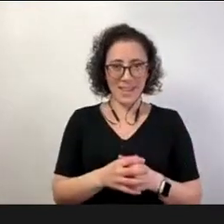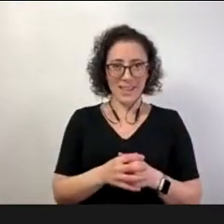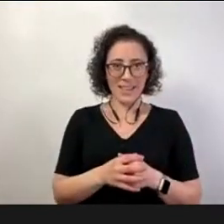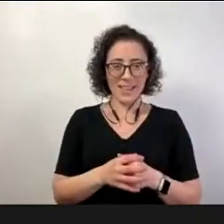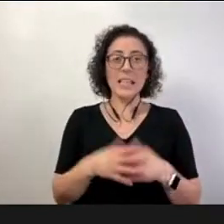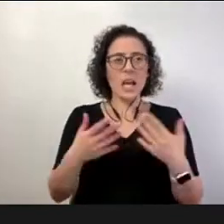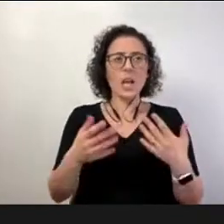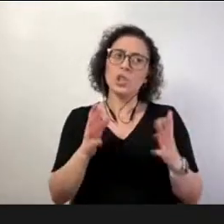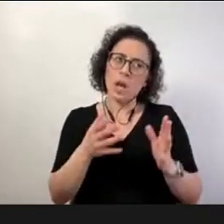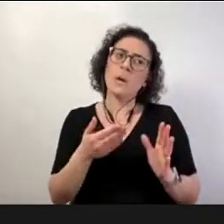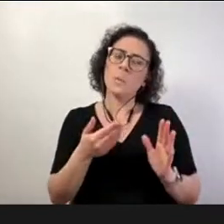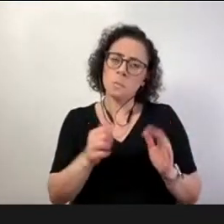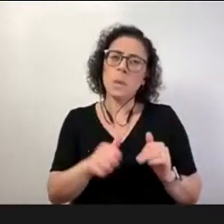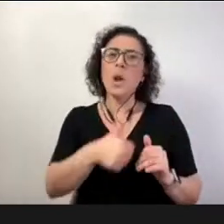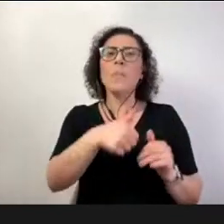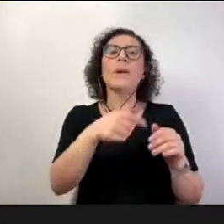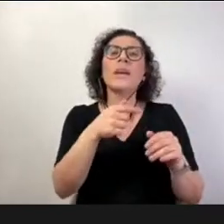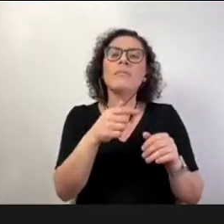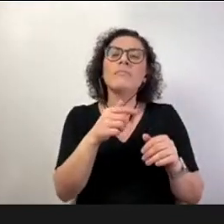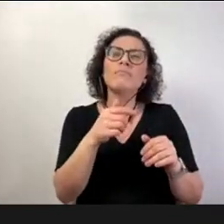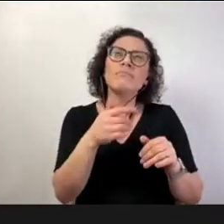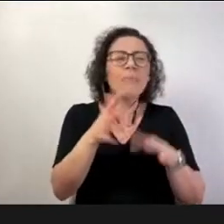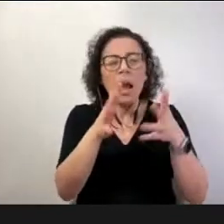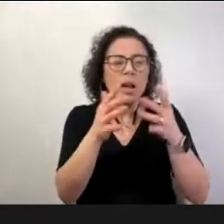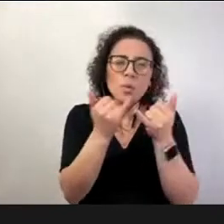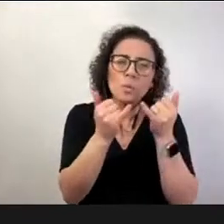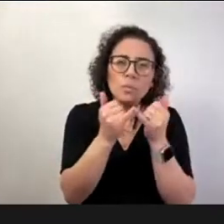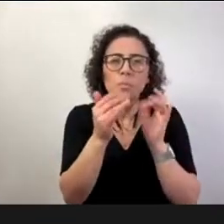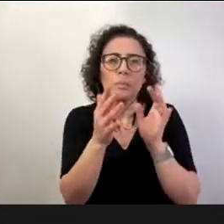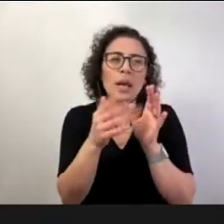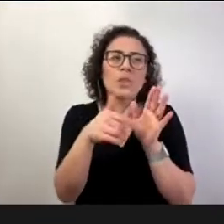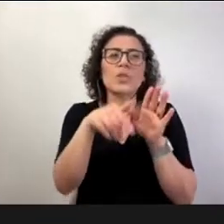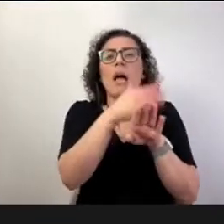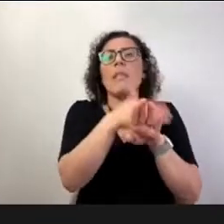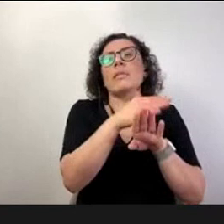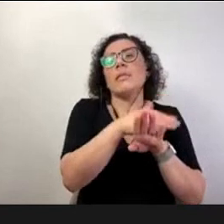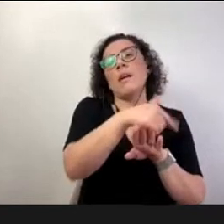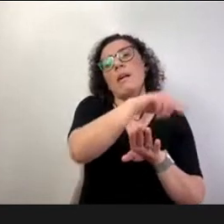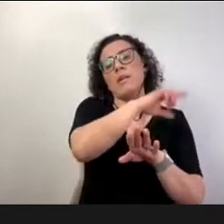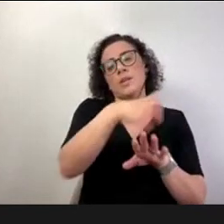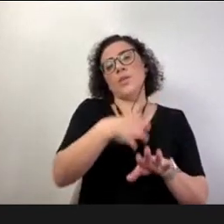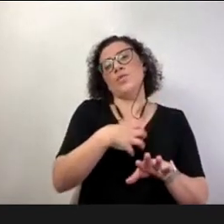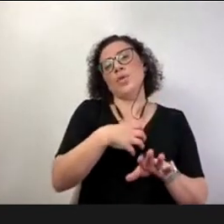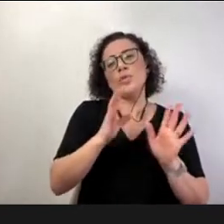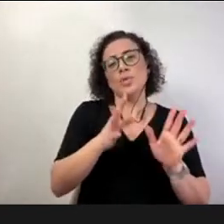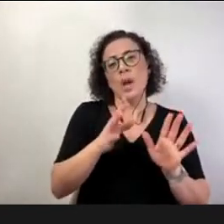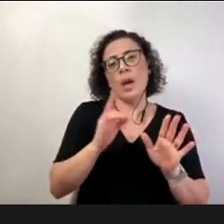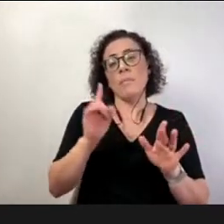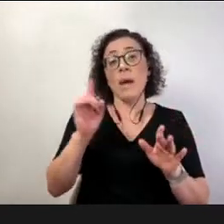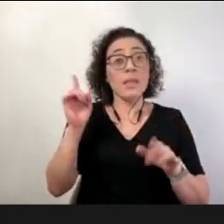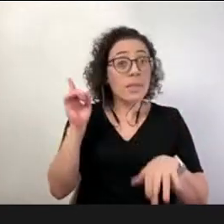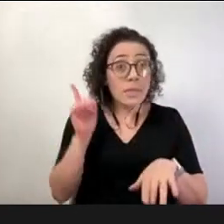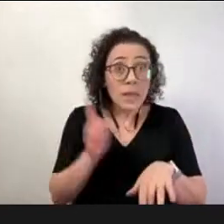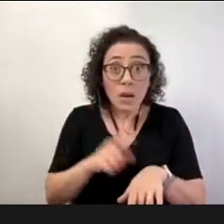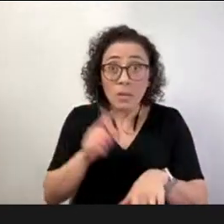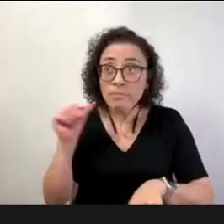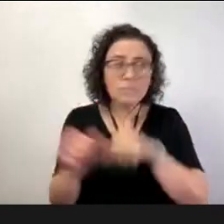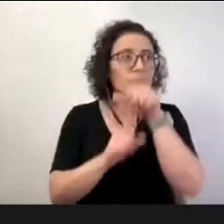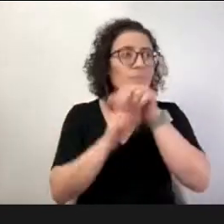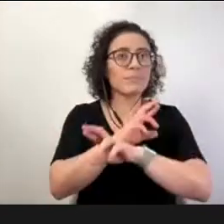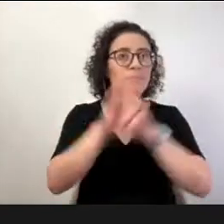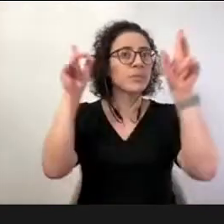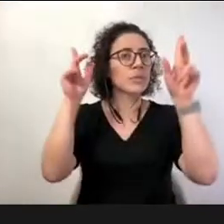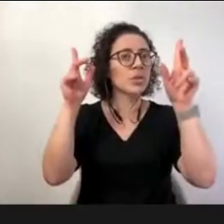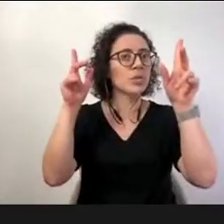vieram muitos desafios né e aí o que que a gente precisou olhar ao mesmo tempo em que a ruptura acontecia a gente tinha